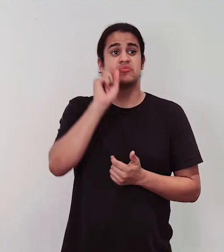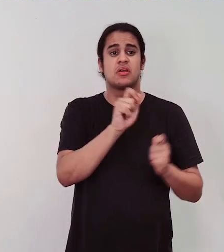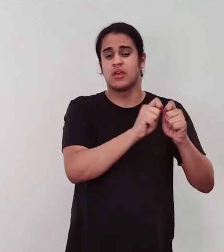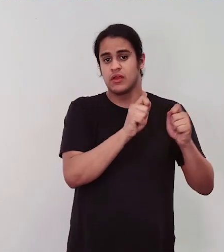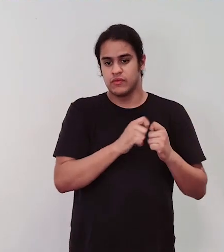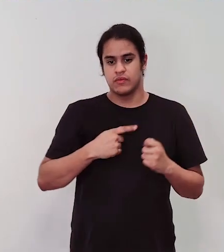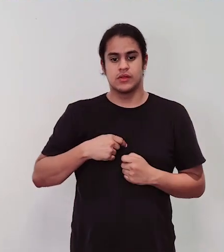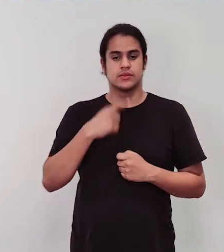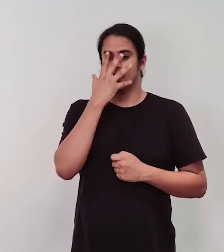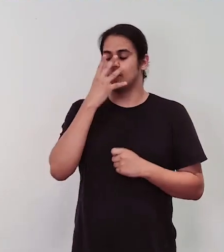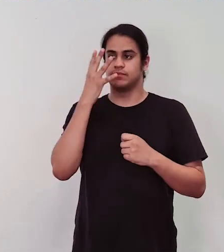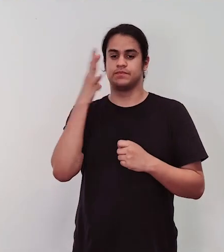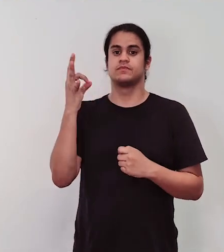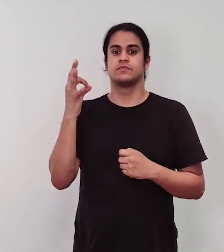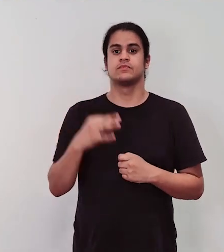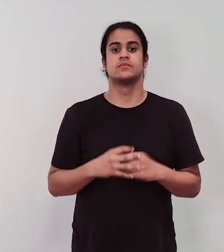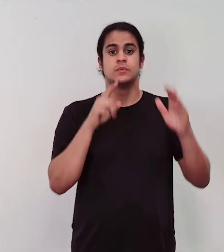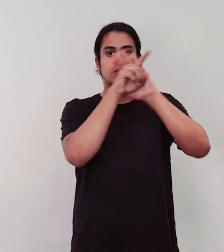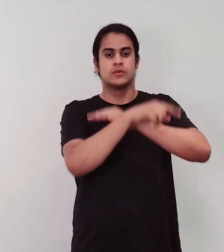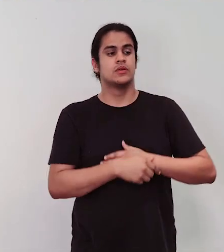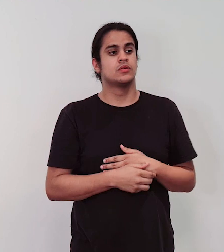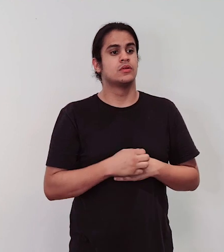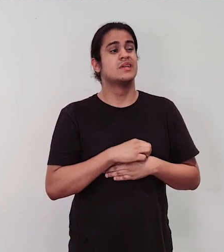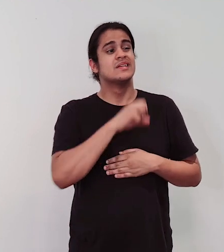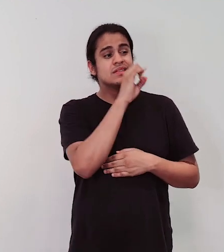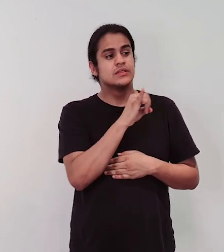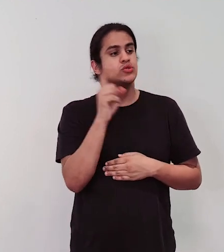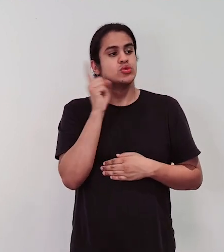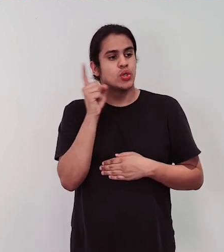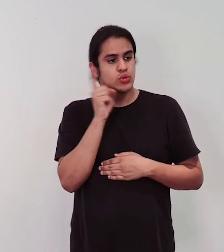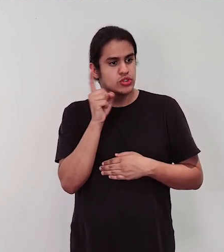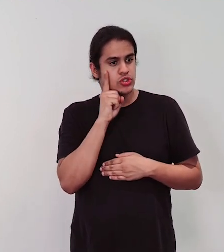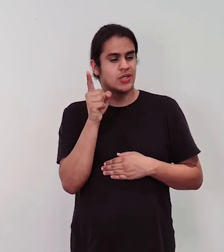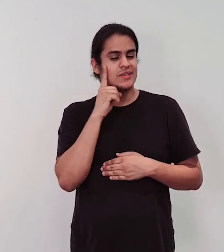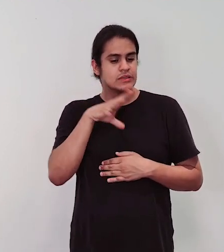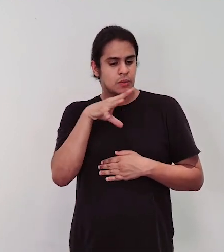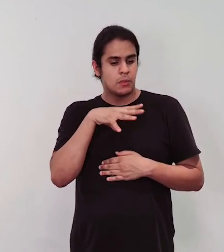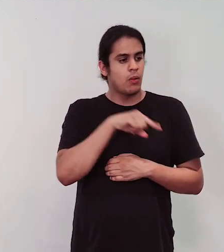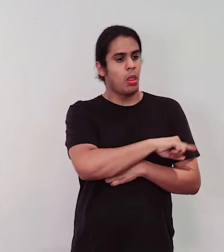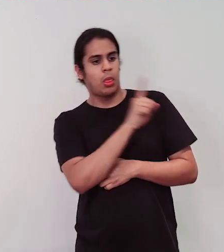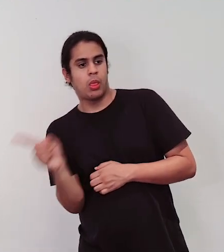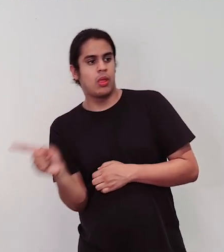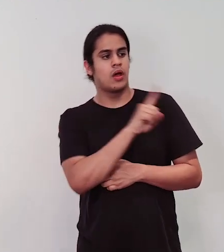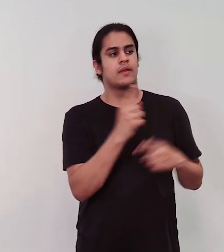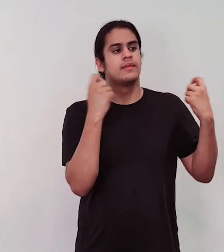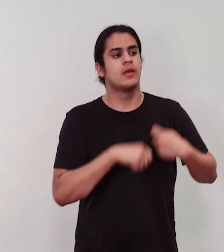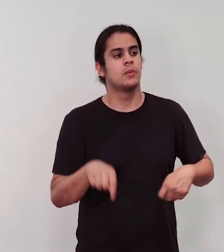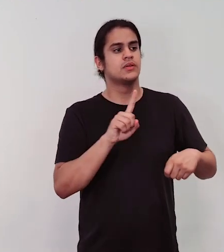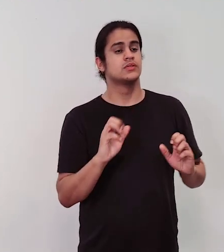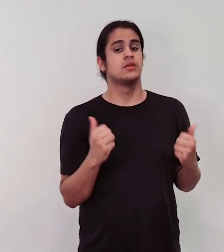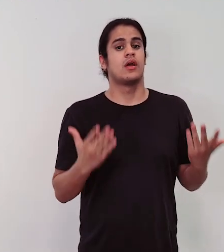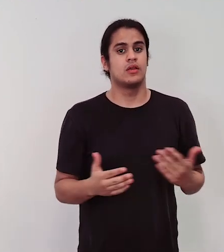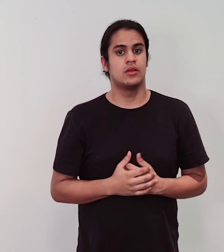essa me chamou muito a atenção, que era, e se você não precisasse atravessar a cidade todo dia. E eu me identifiquei com aquilo porque eu passava pelo menos três